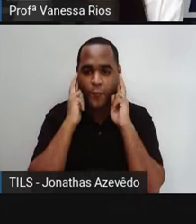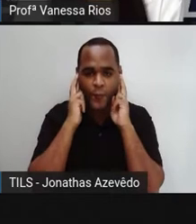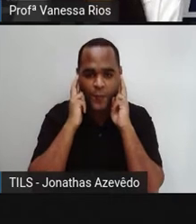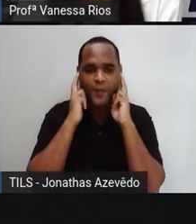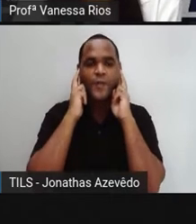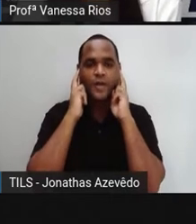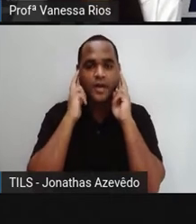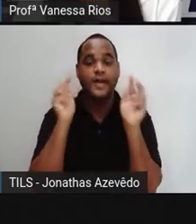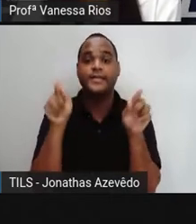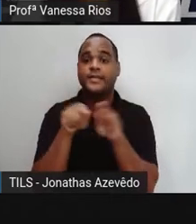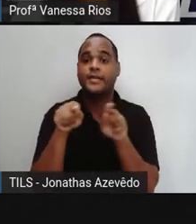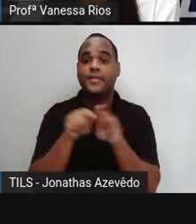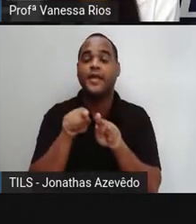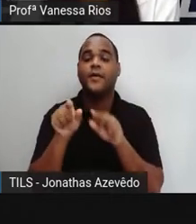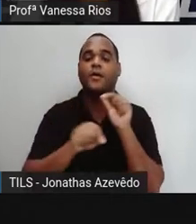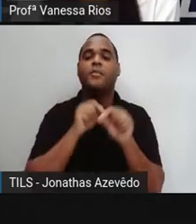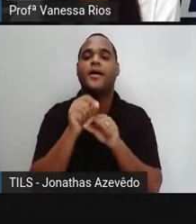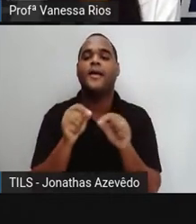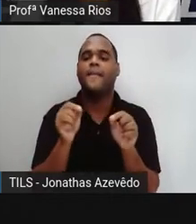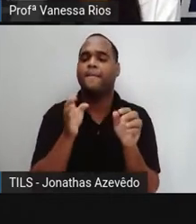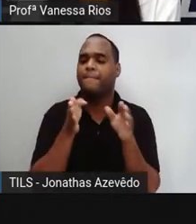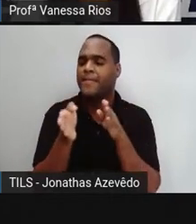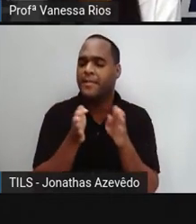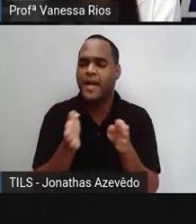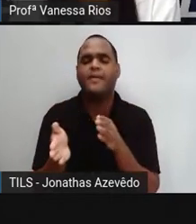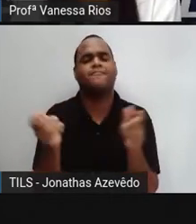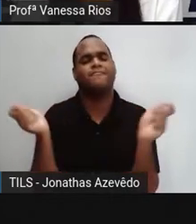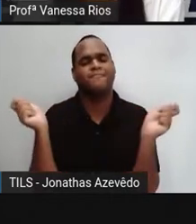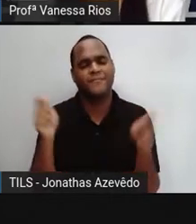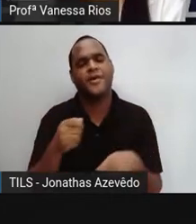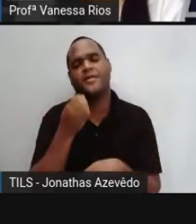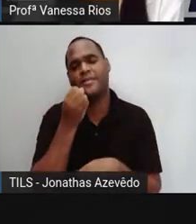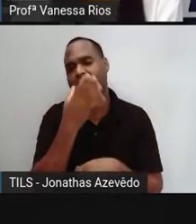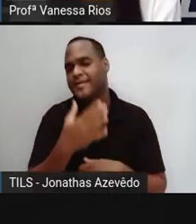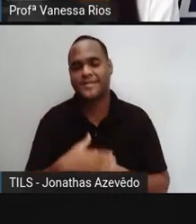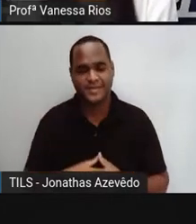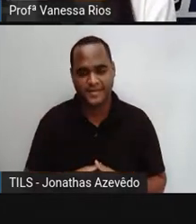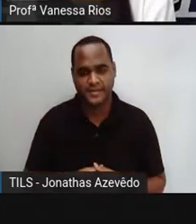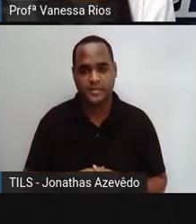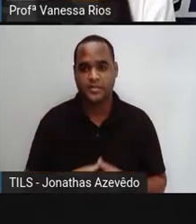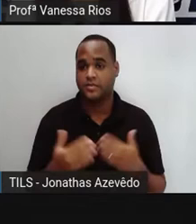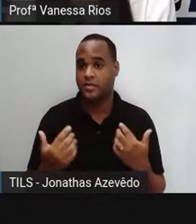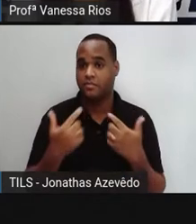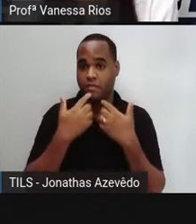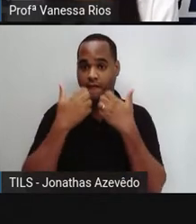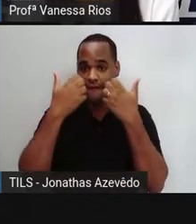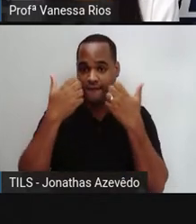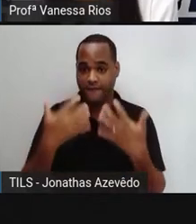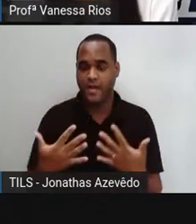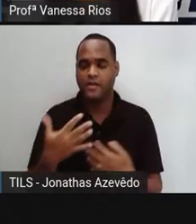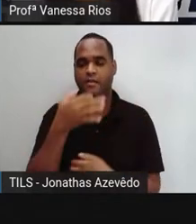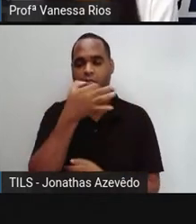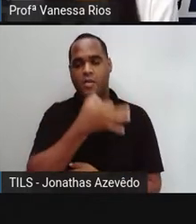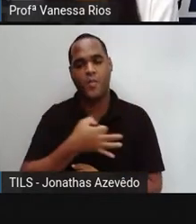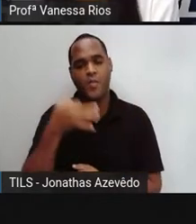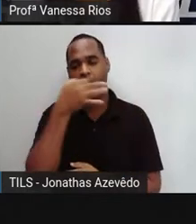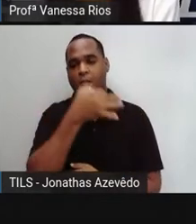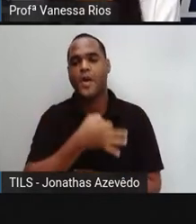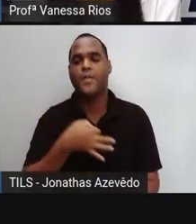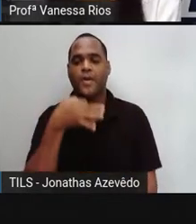não é? Se torne aí acessível a elas. Então, não adiantaria a pró estar falando, a pró estar